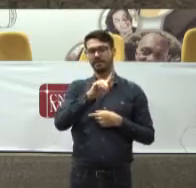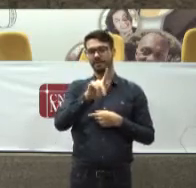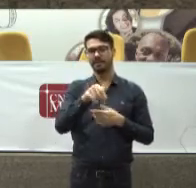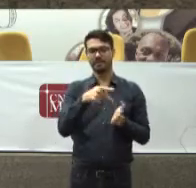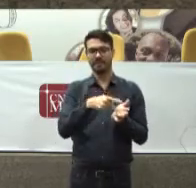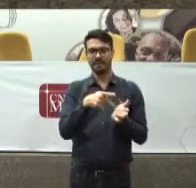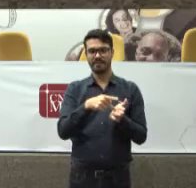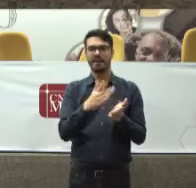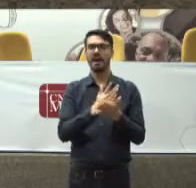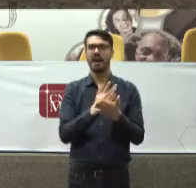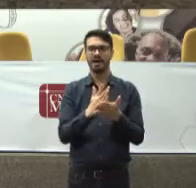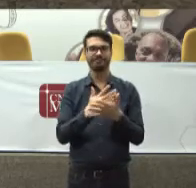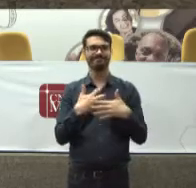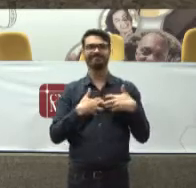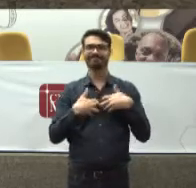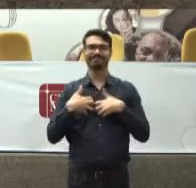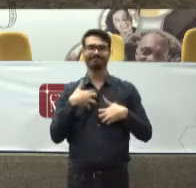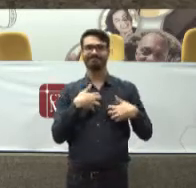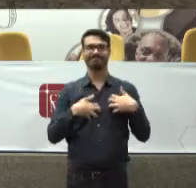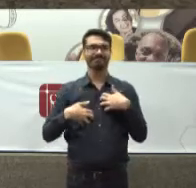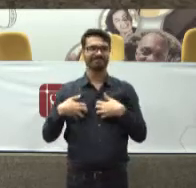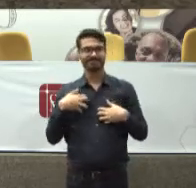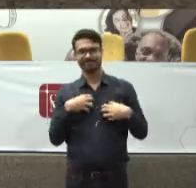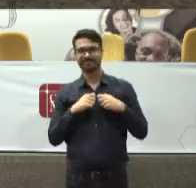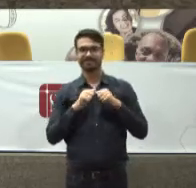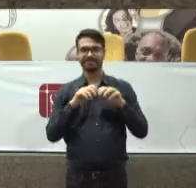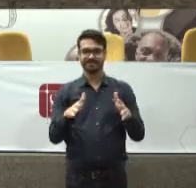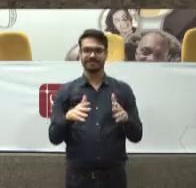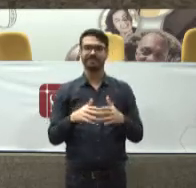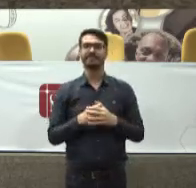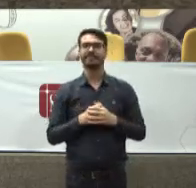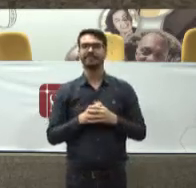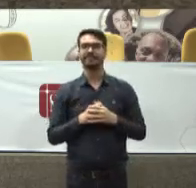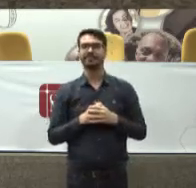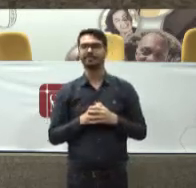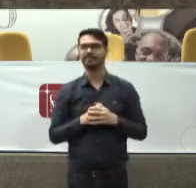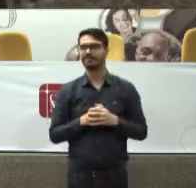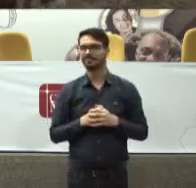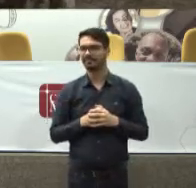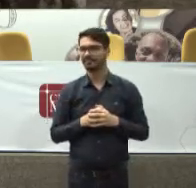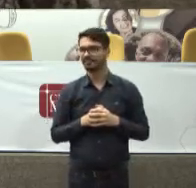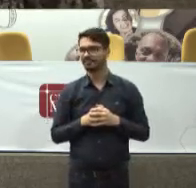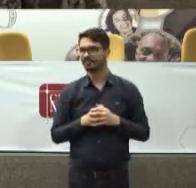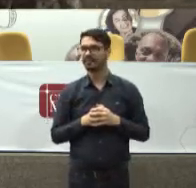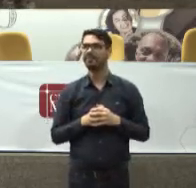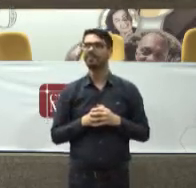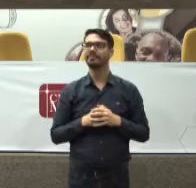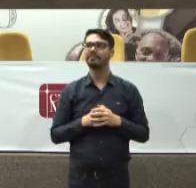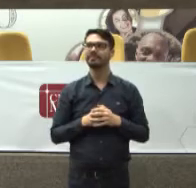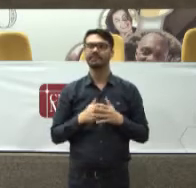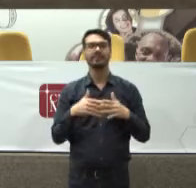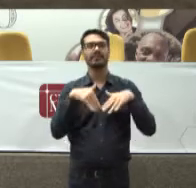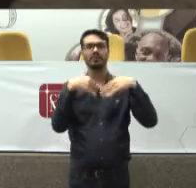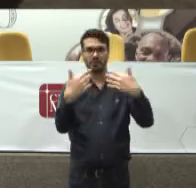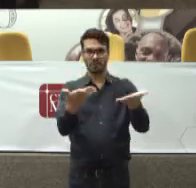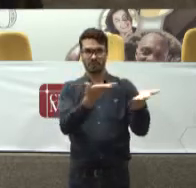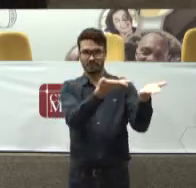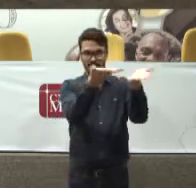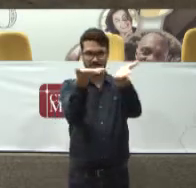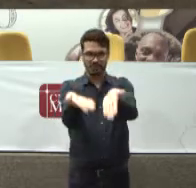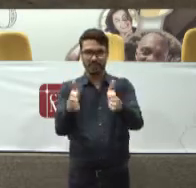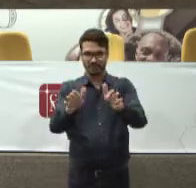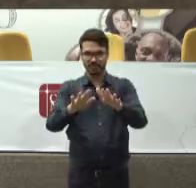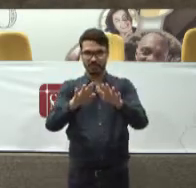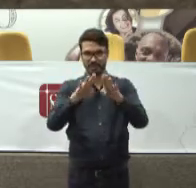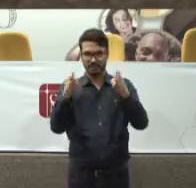Que por vezes É inconveniente E que muitas vezes Incomoda Então quando Eu recebi O convite Para estar